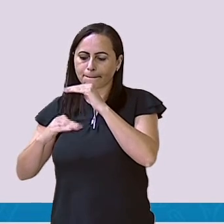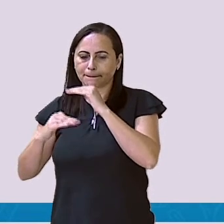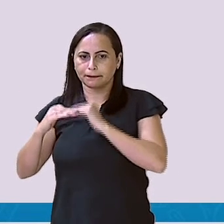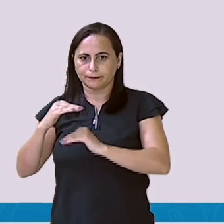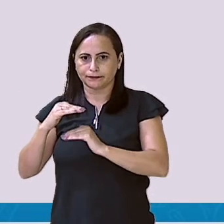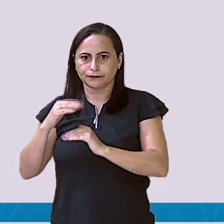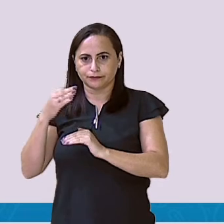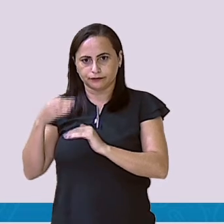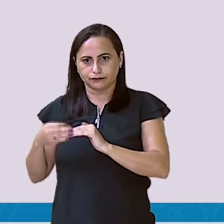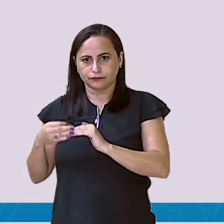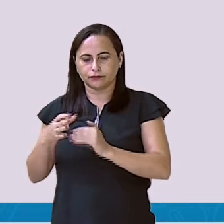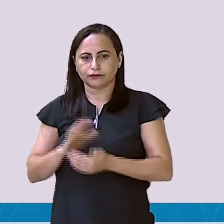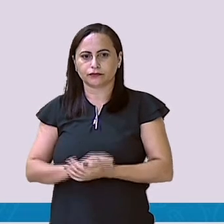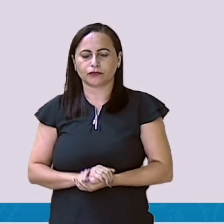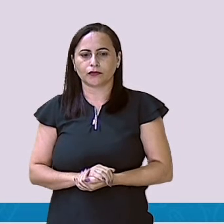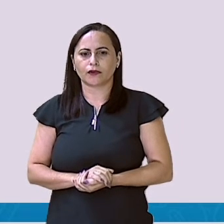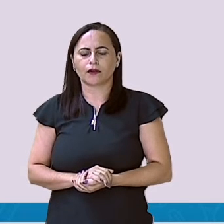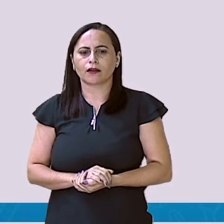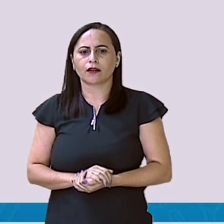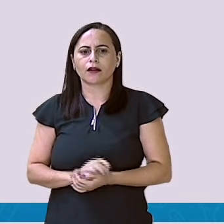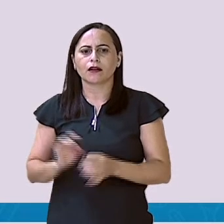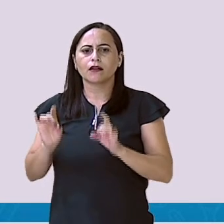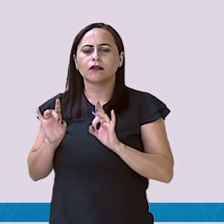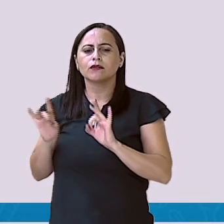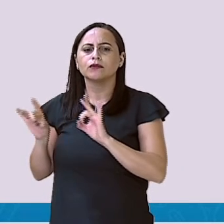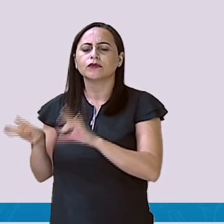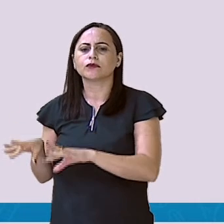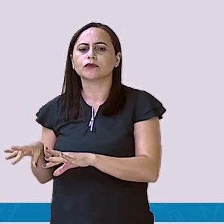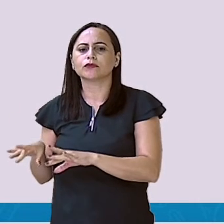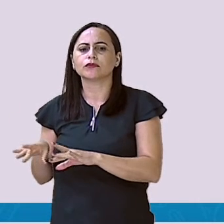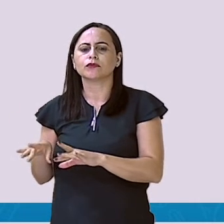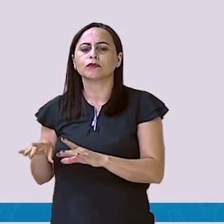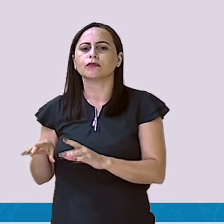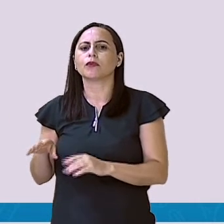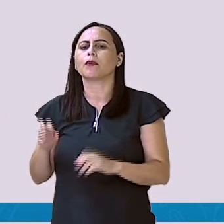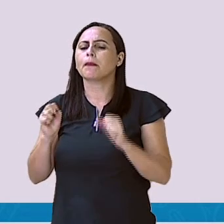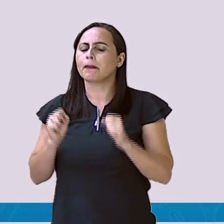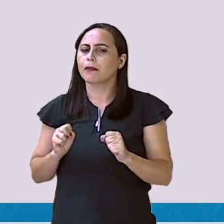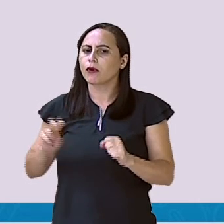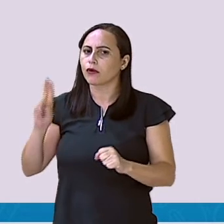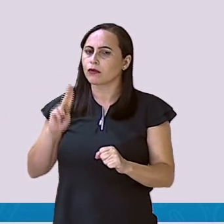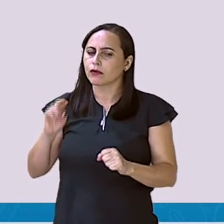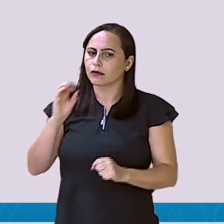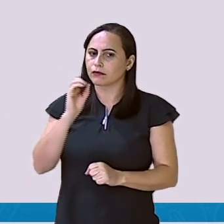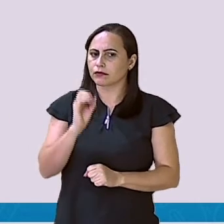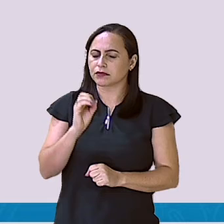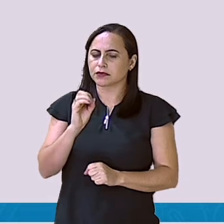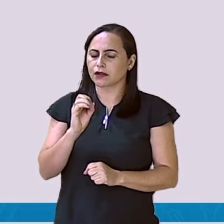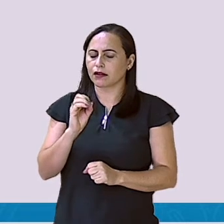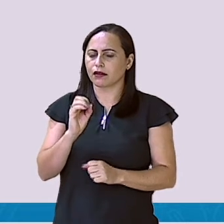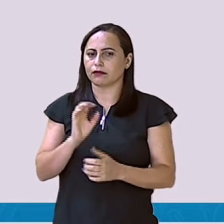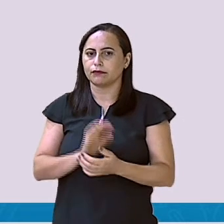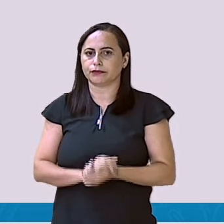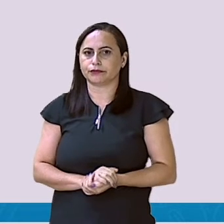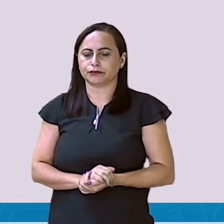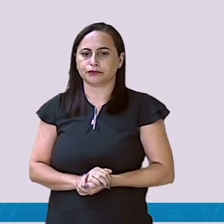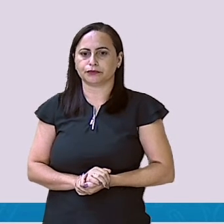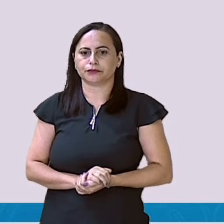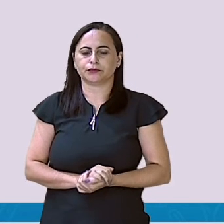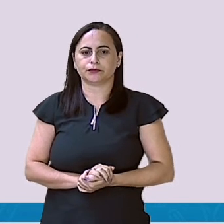viu? Me sobrou aqui, eu posso representar com o zero, ou eu posso deixar vazio.